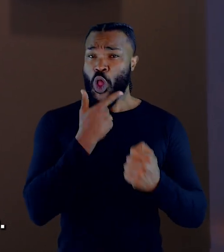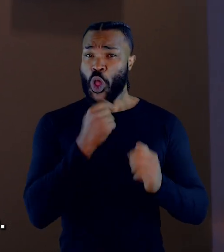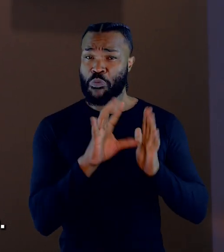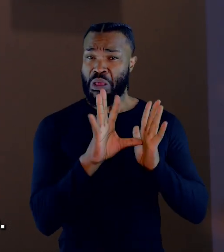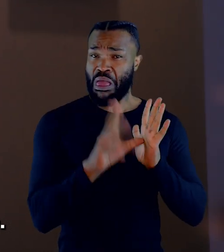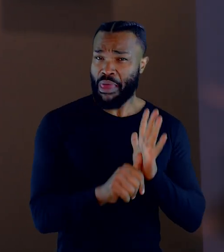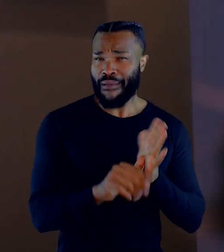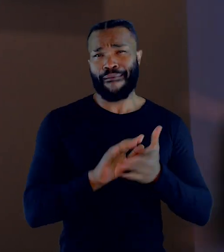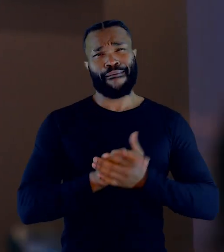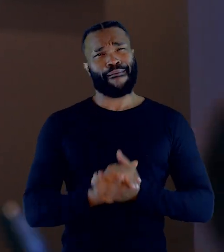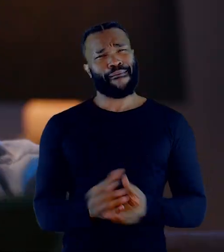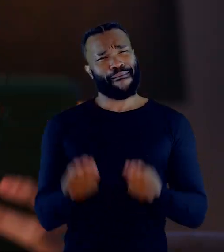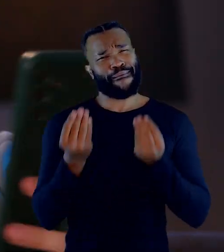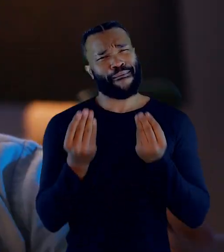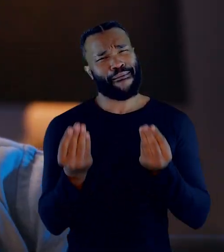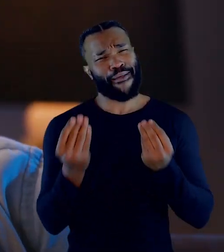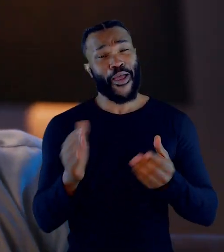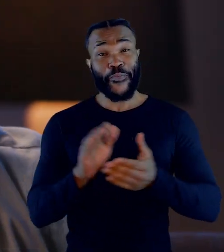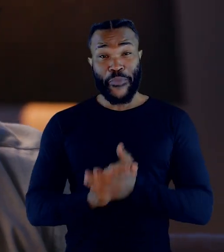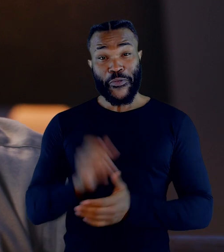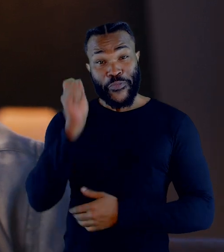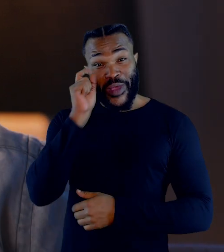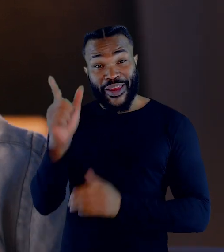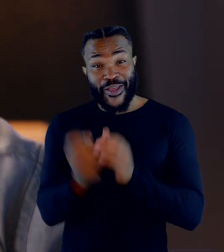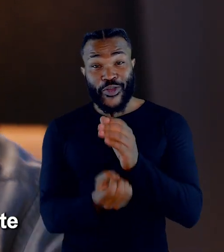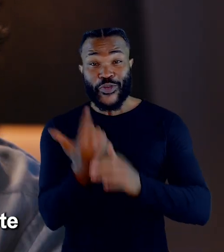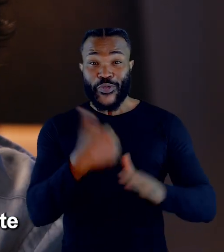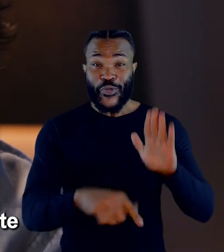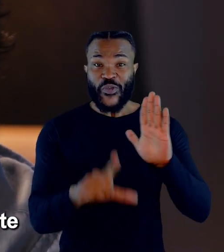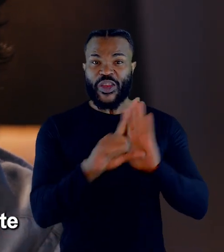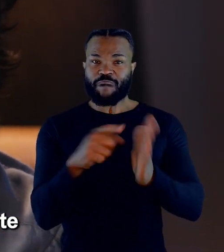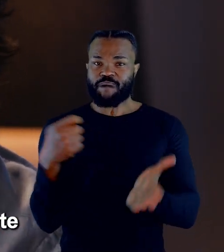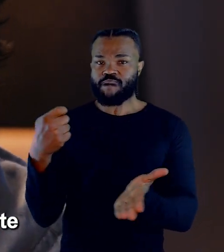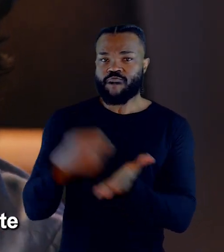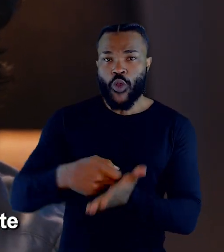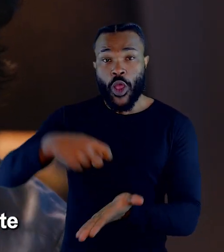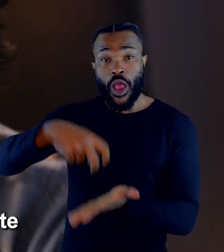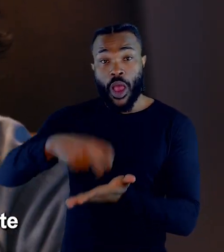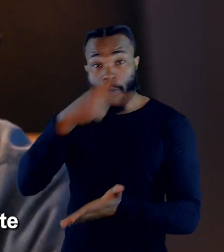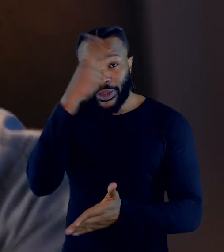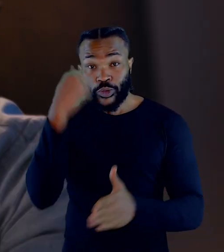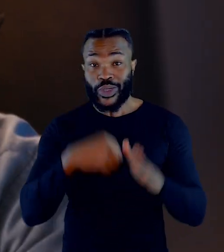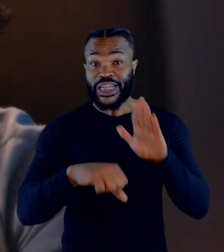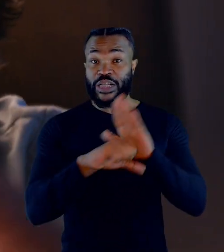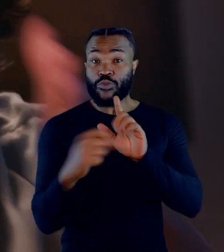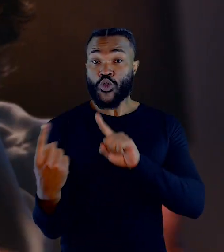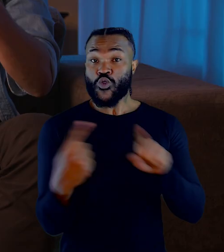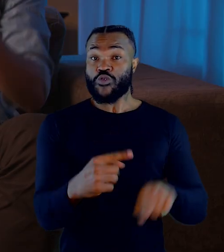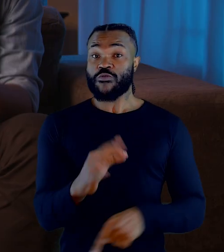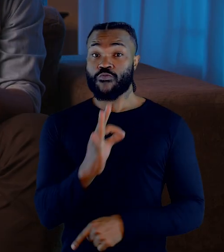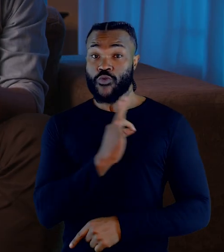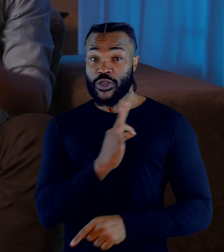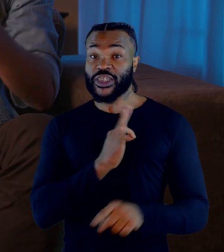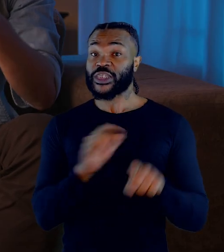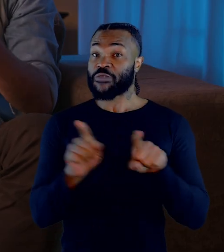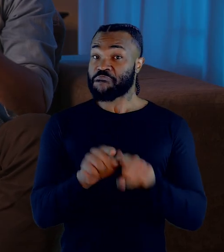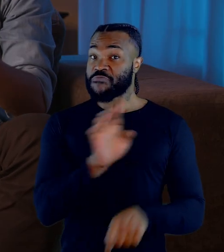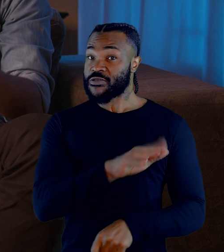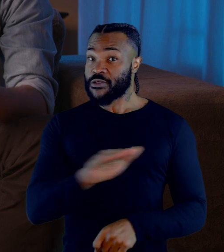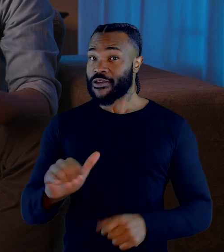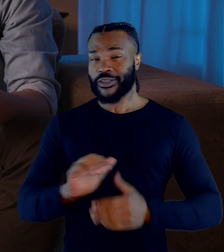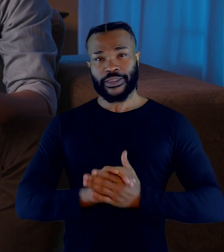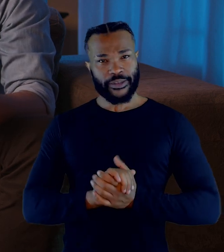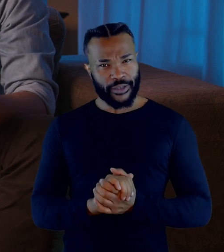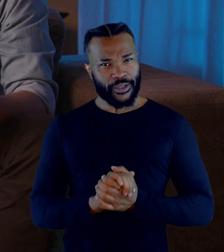bandido. Aí não. A Maria fez as vezes que endureceram penas para quem comete crimes contra policiais, e